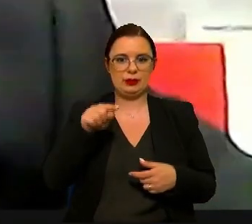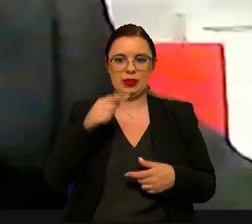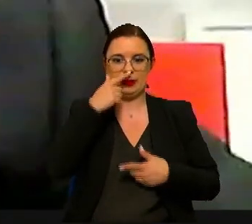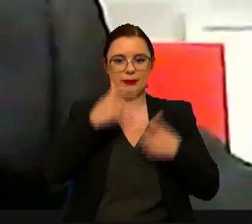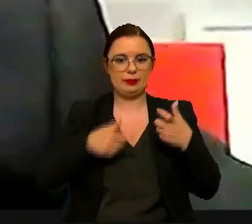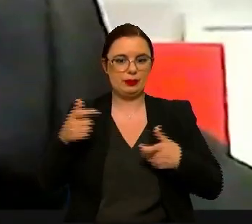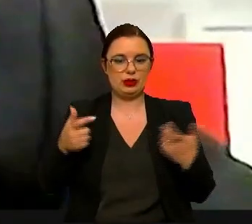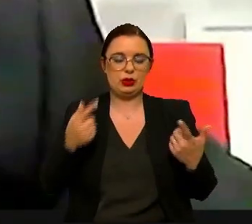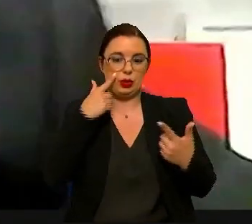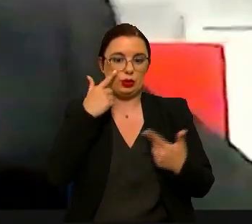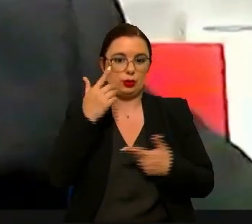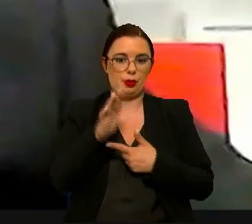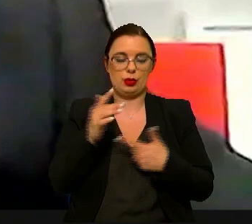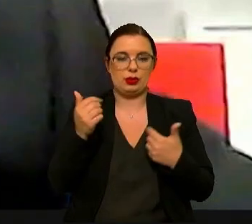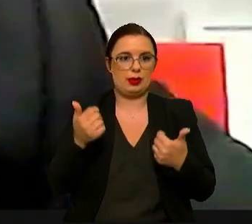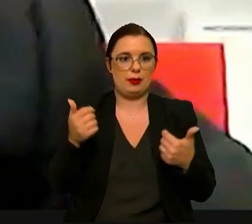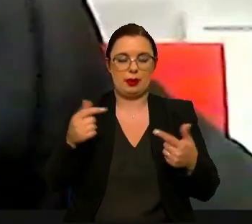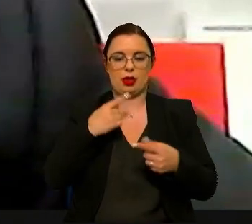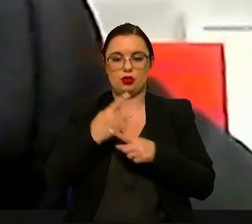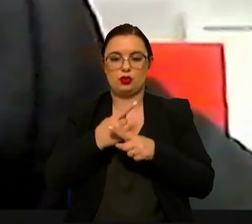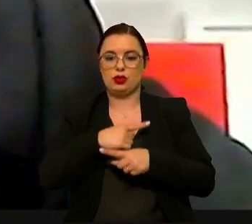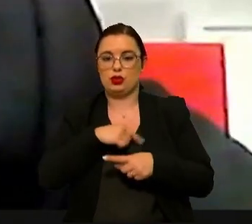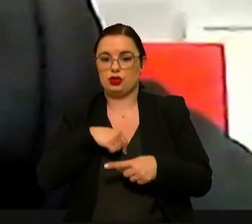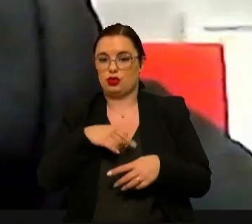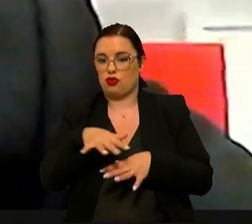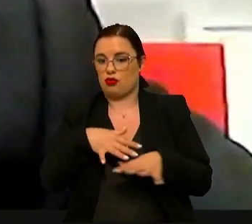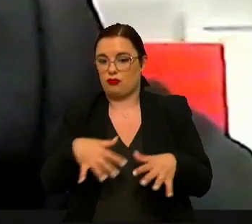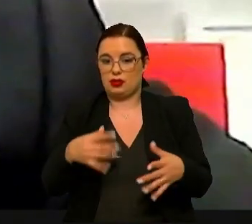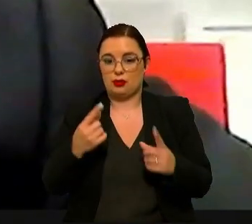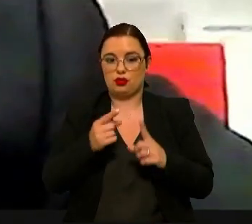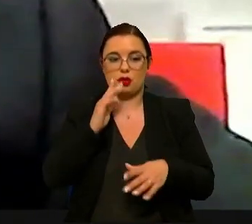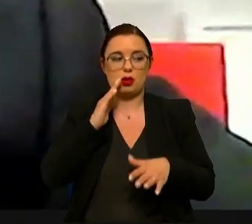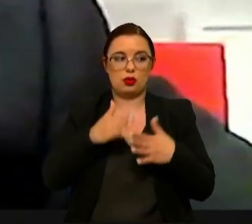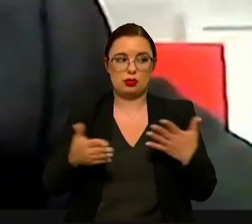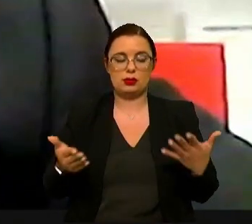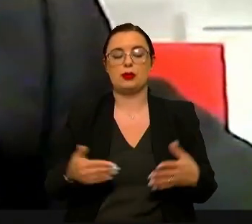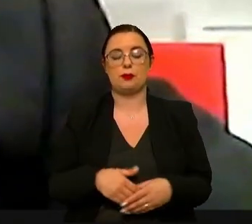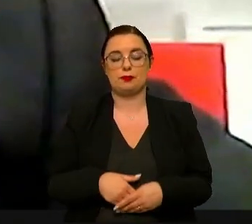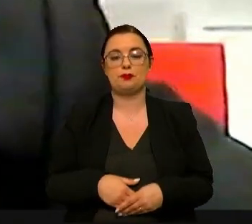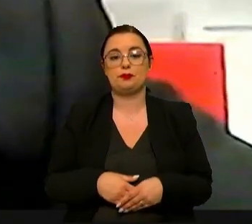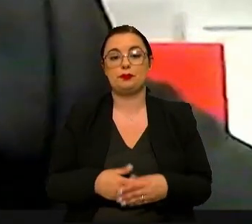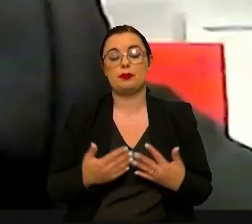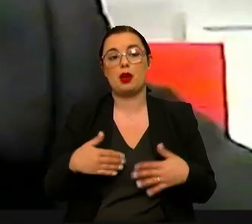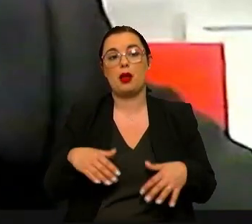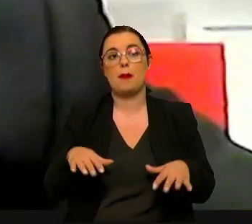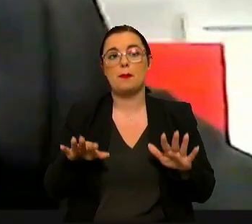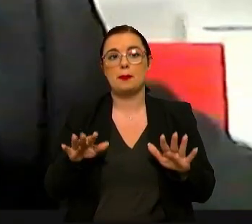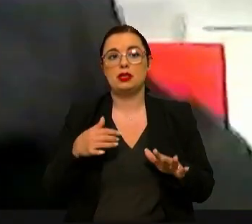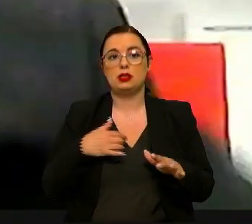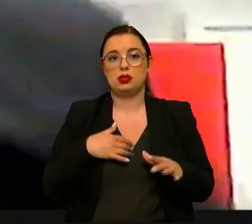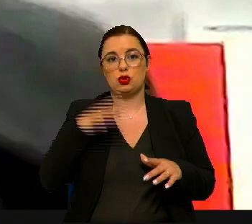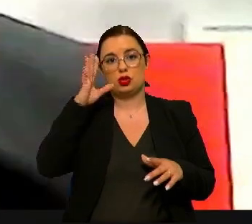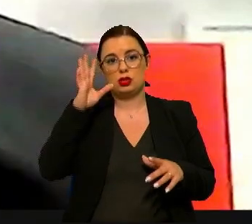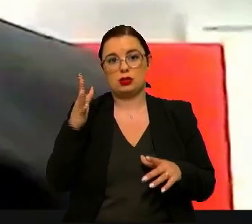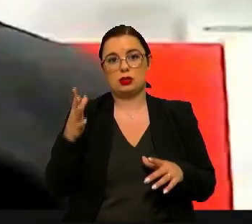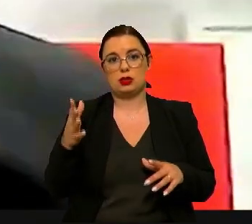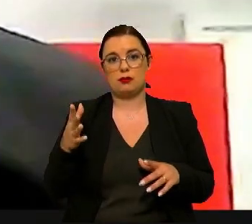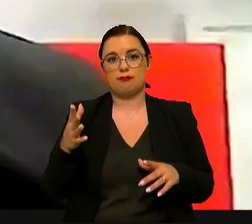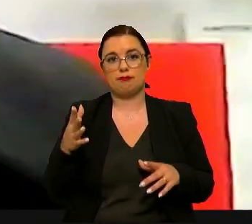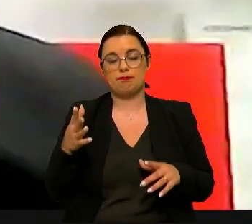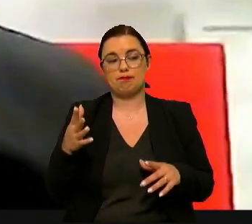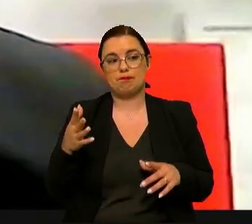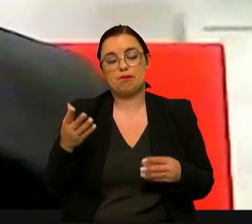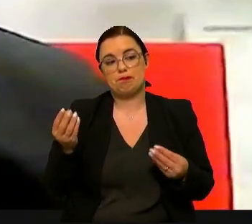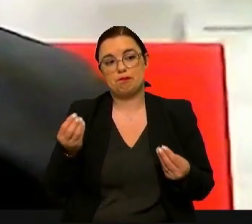mostra bem o que é que foi, o que é que aqui aconteceu, mas reconheço que a questão